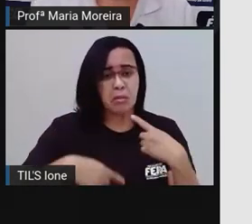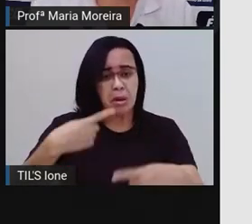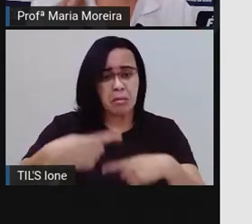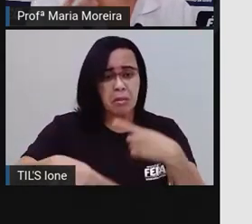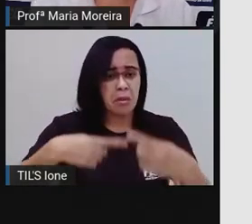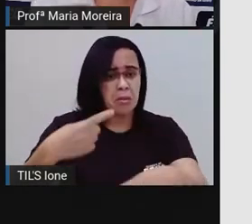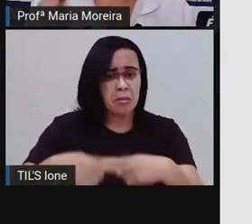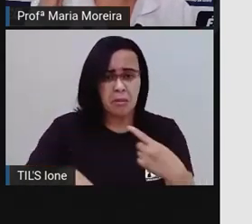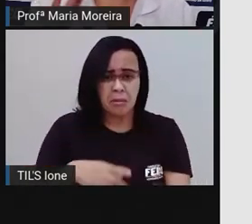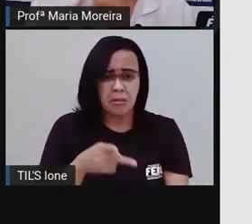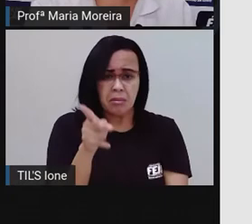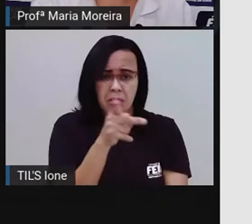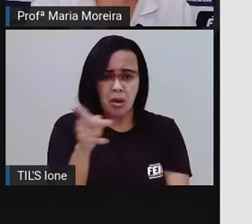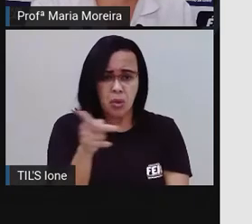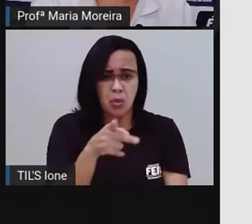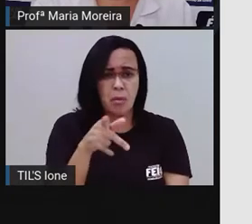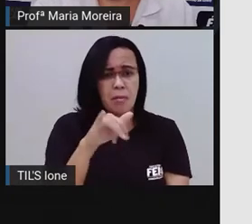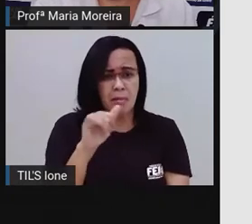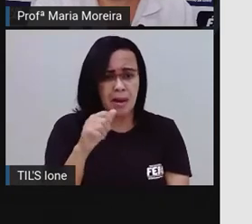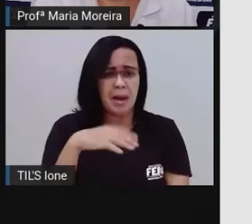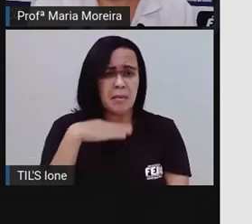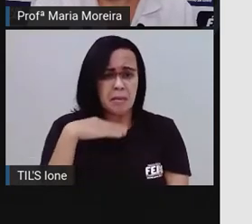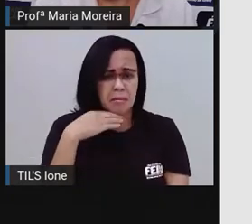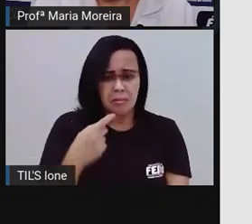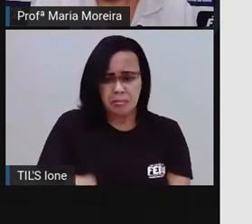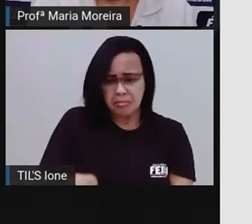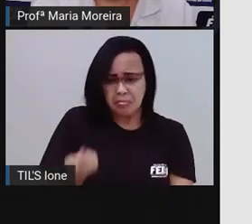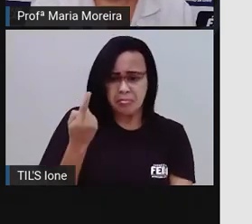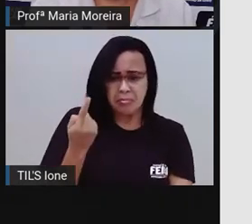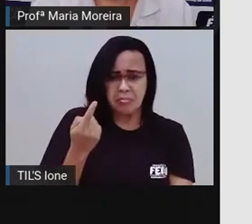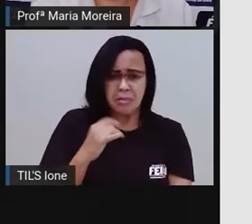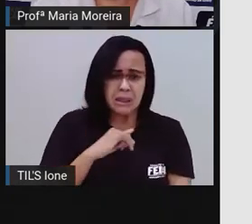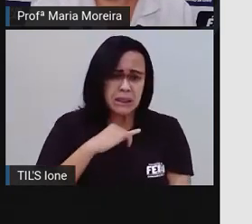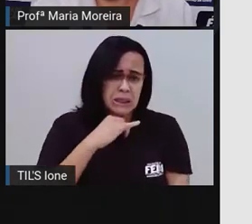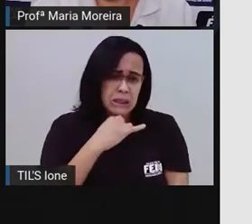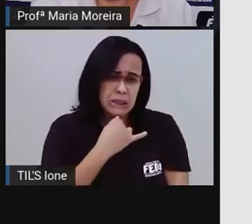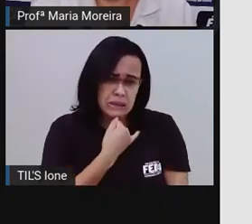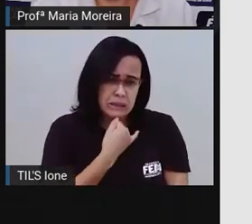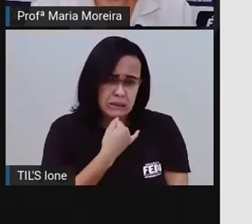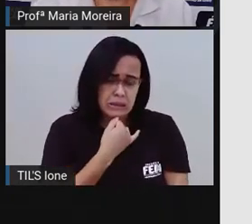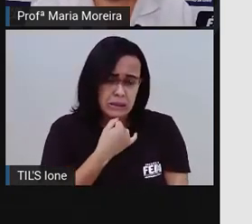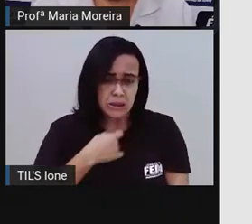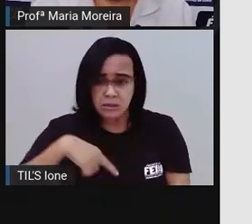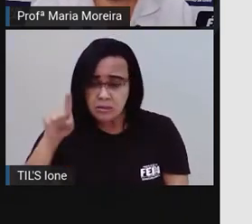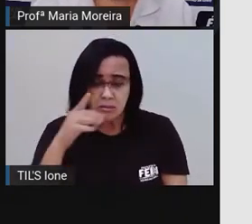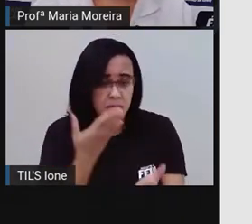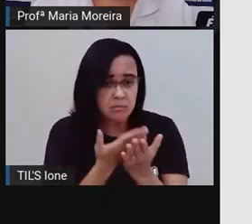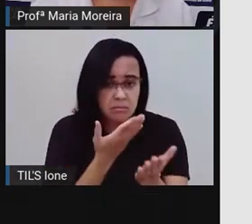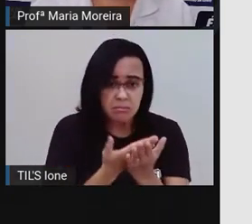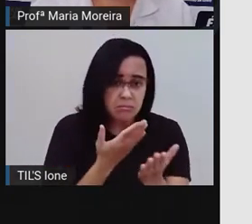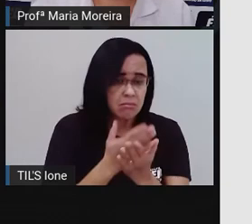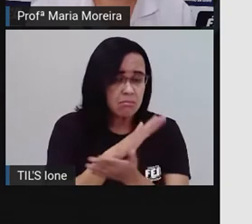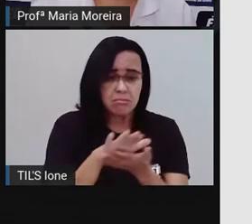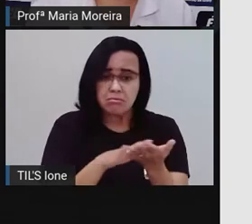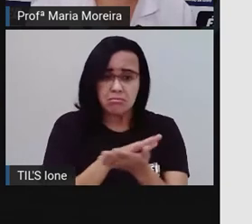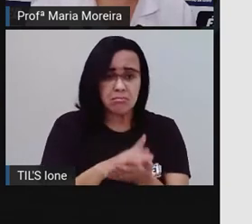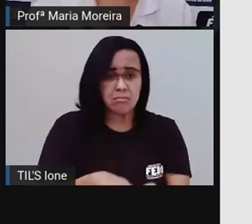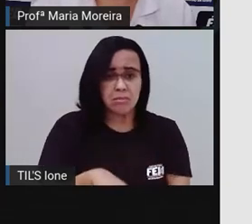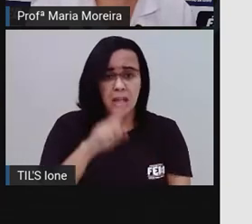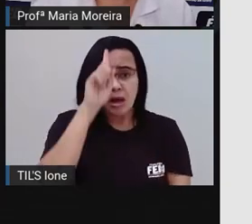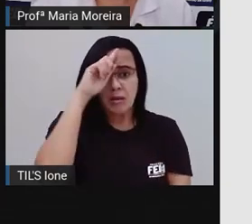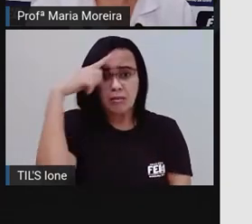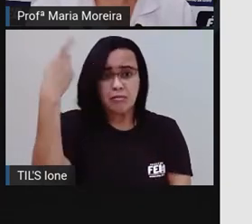estranhavam mais a tristeza do menino. Ele nem queria ir à aula. Um dia inventou dor de